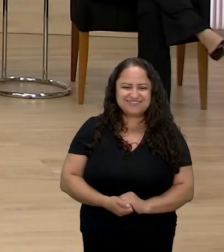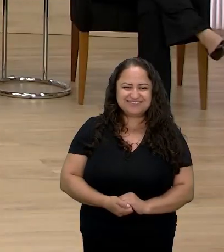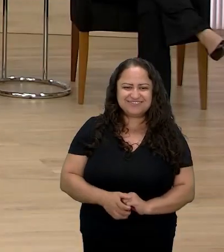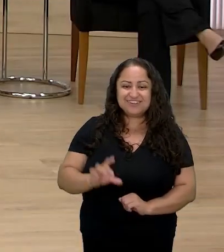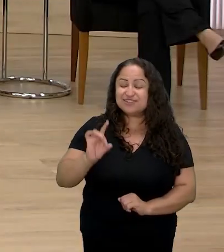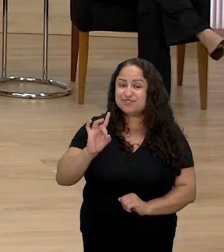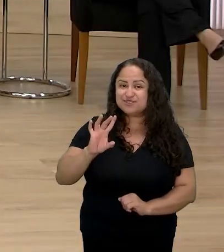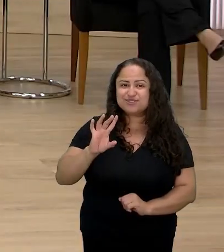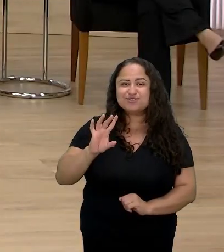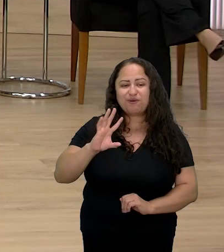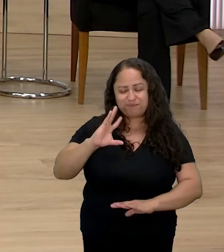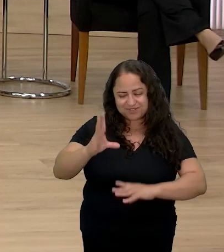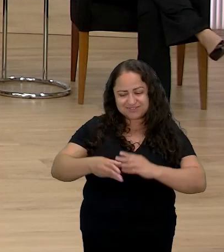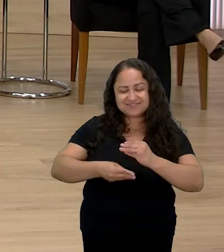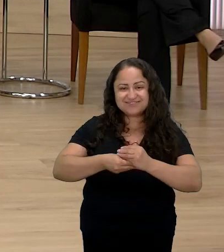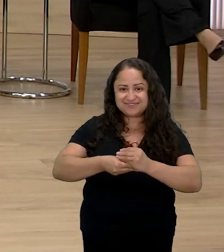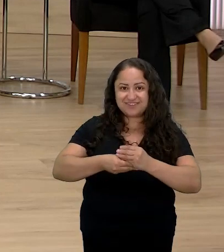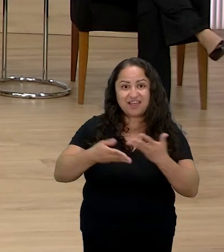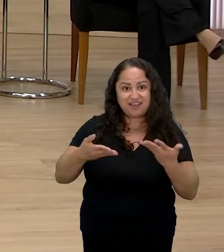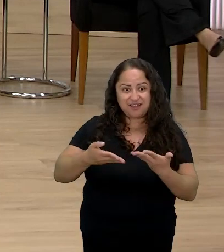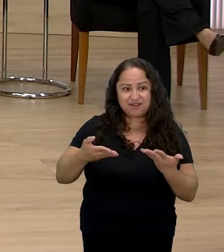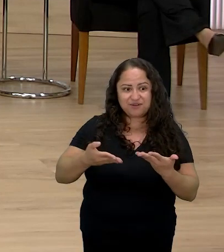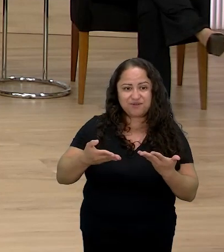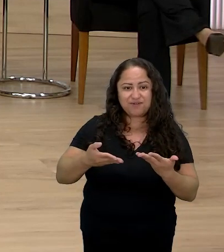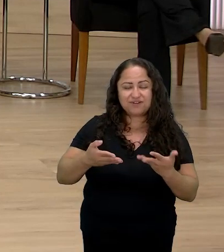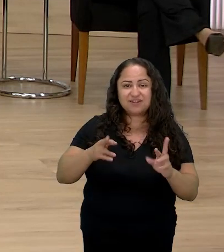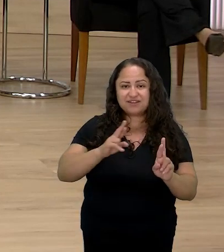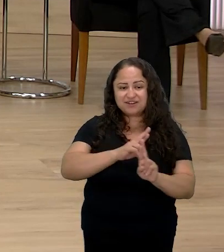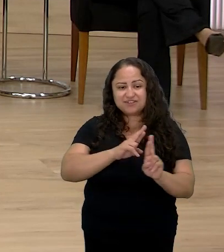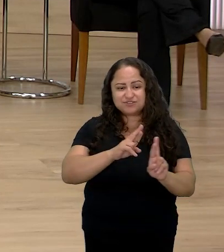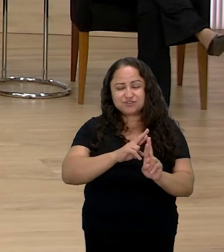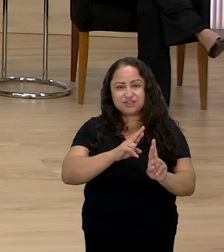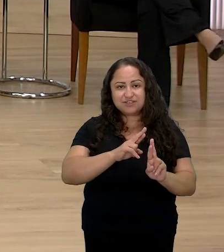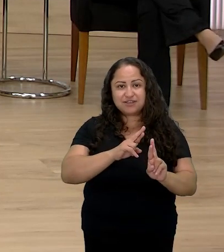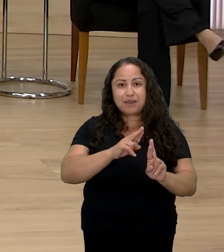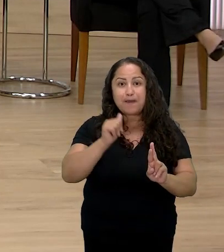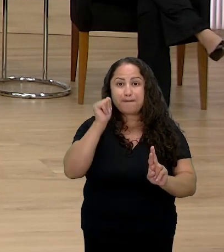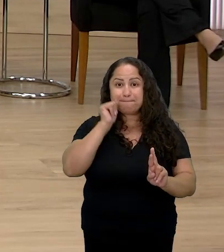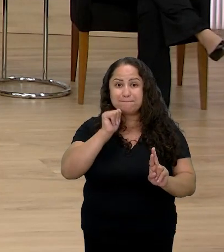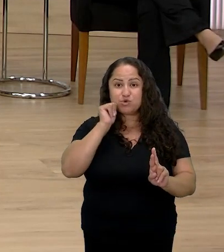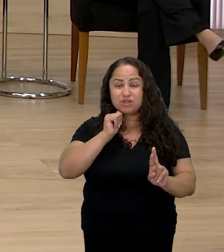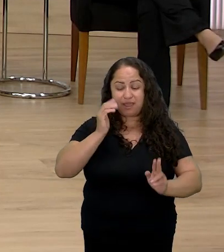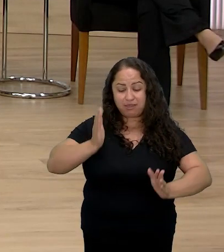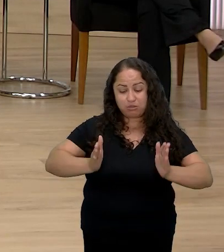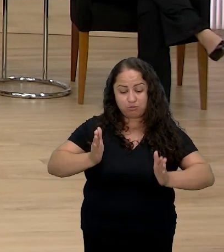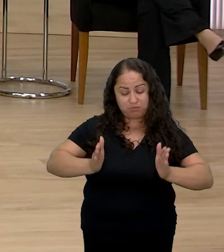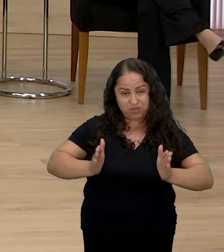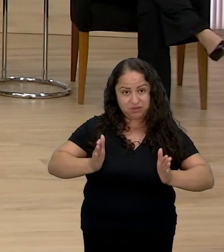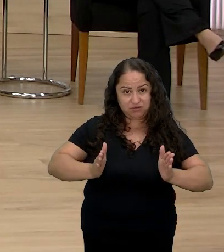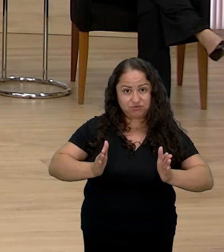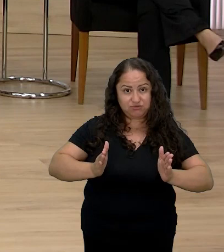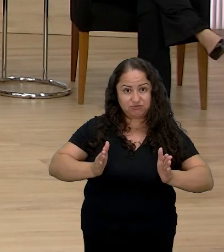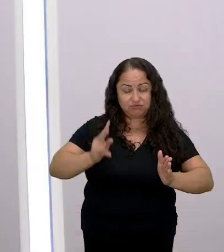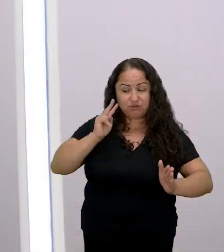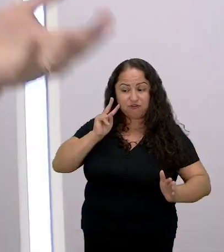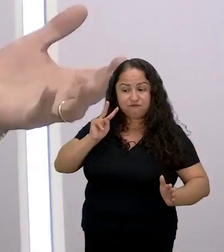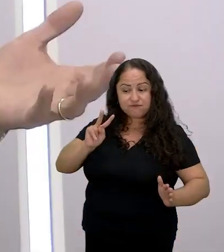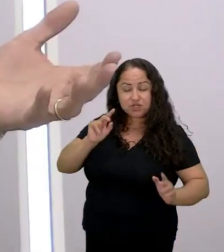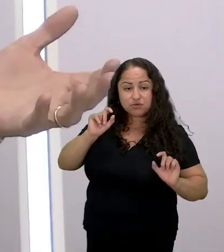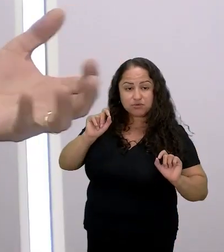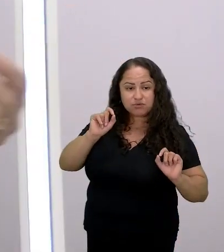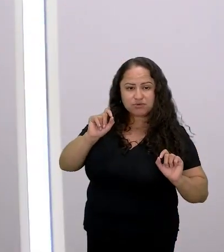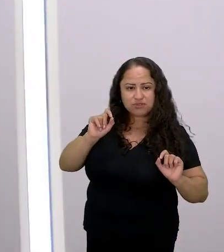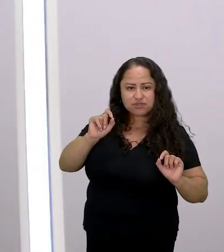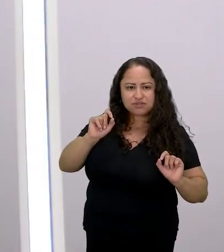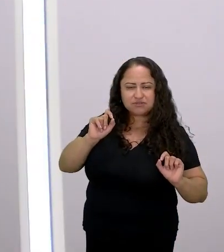falar alguma coisinha relacionada a mulher da época né e você vê que ela a mulher na